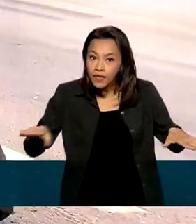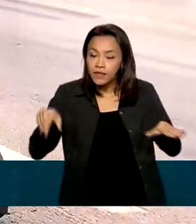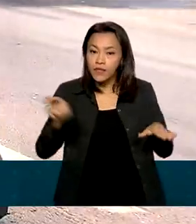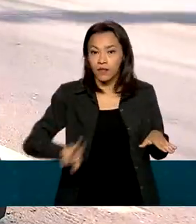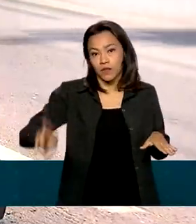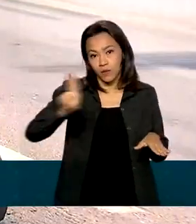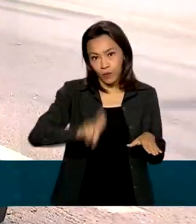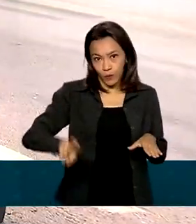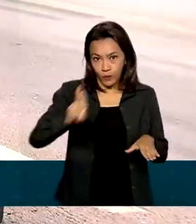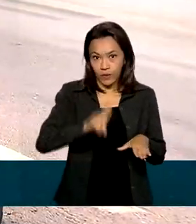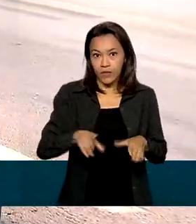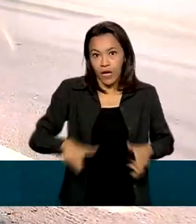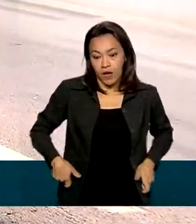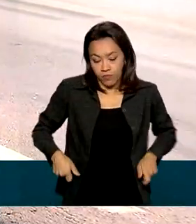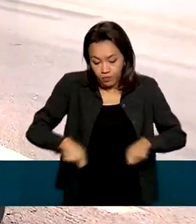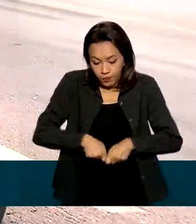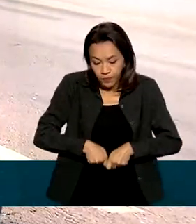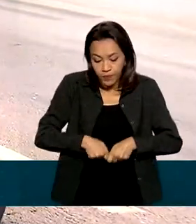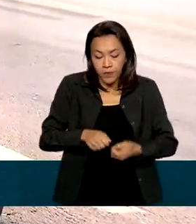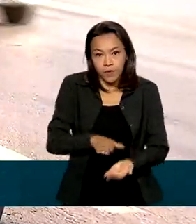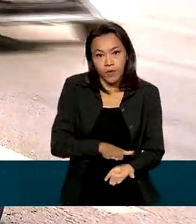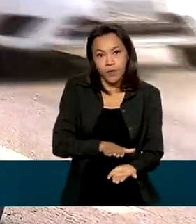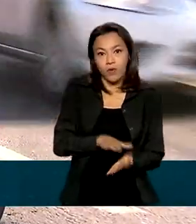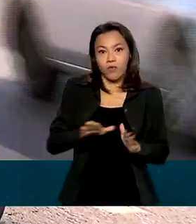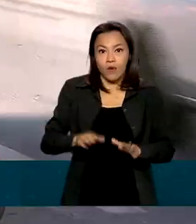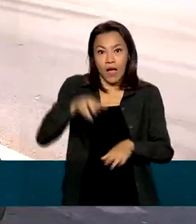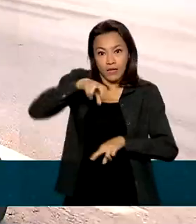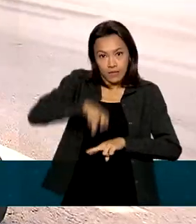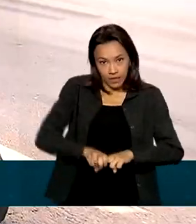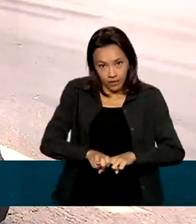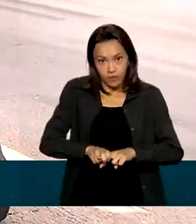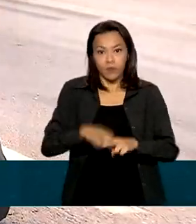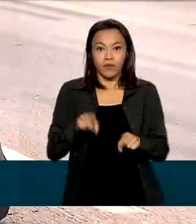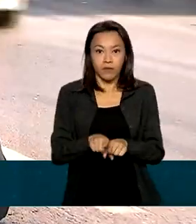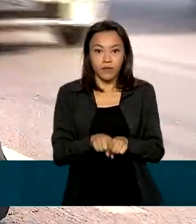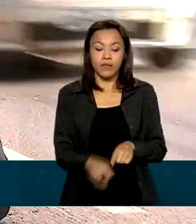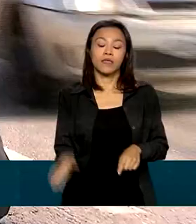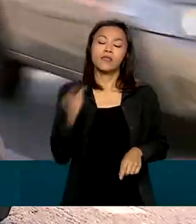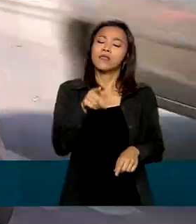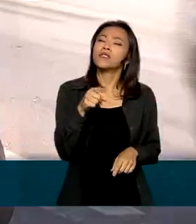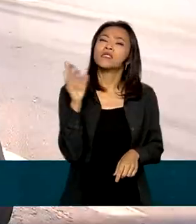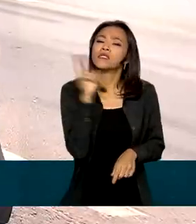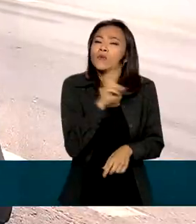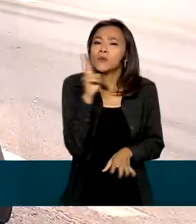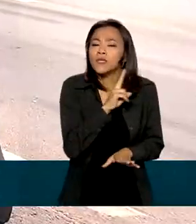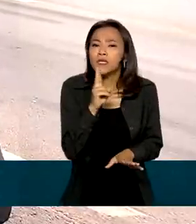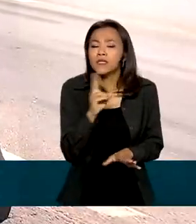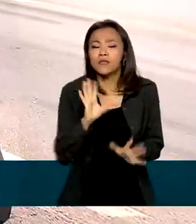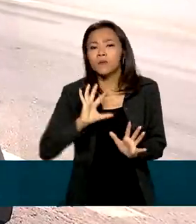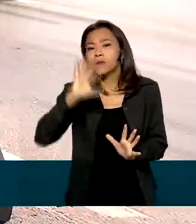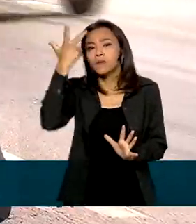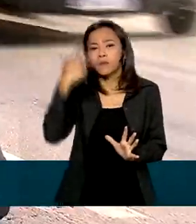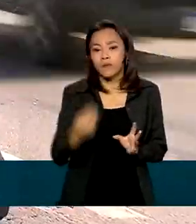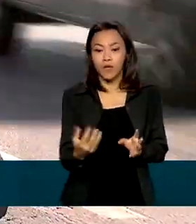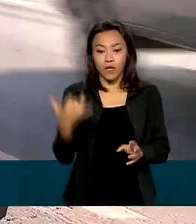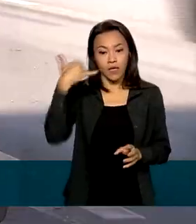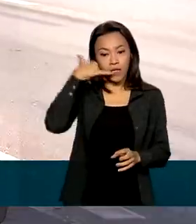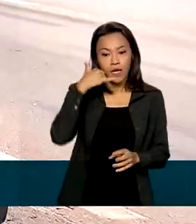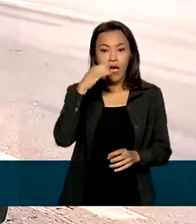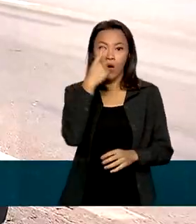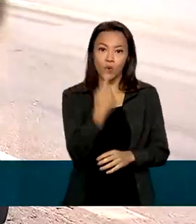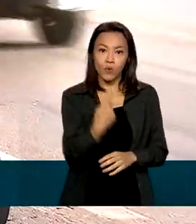dispositivo de retenção conforme o tamanho e idade. Em caso de emergência, Mônica, o que fazer? Em caso de emergência, ligar para o